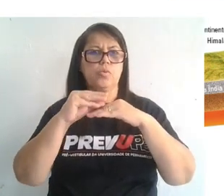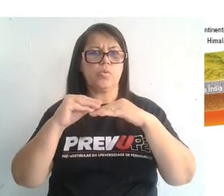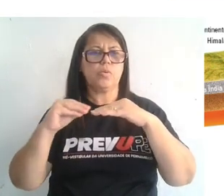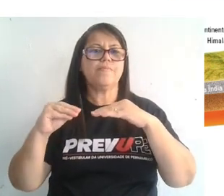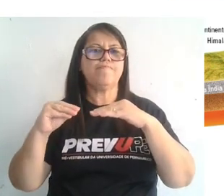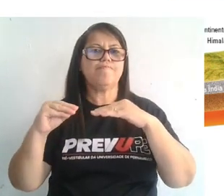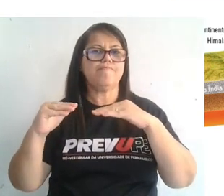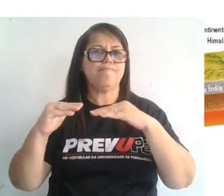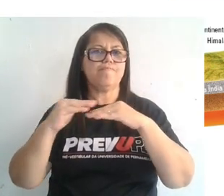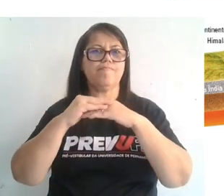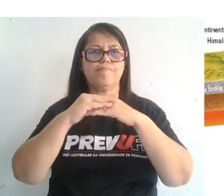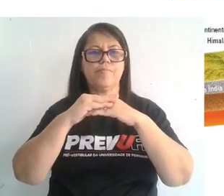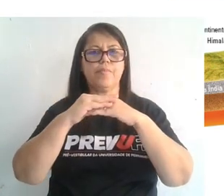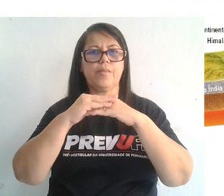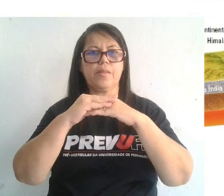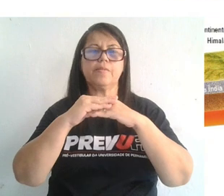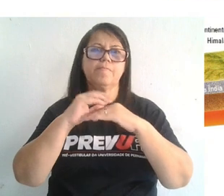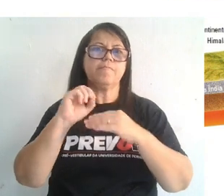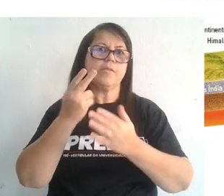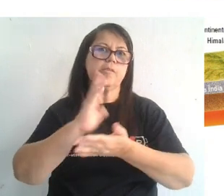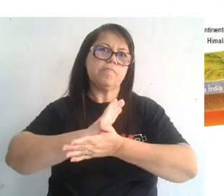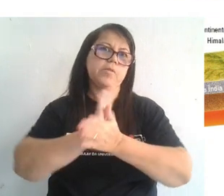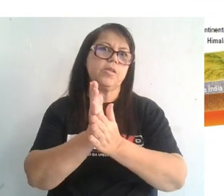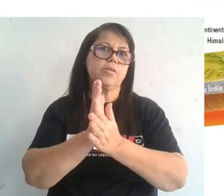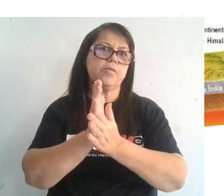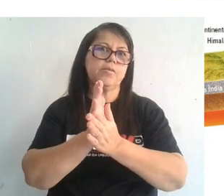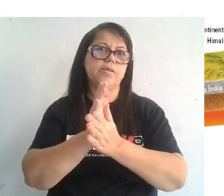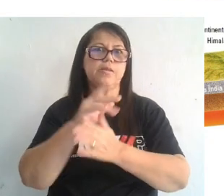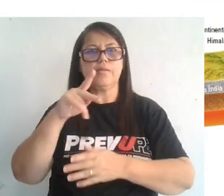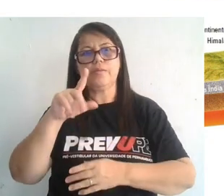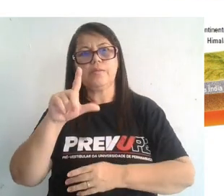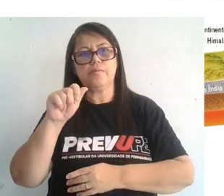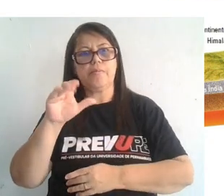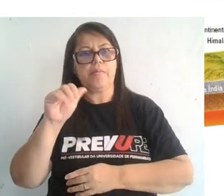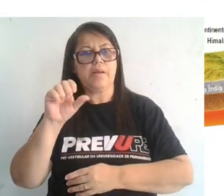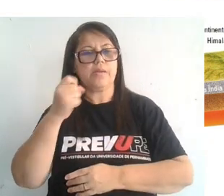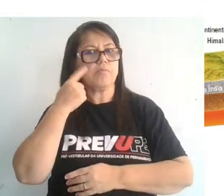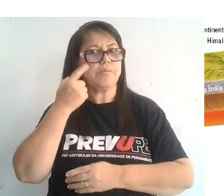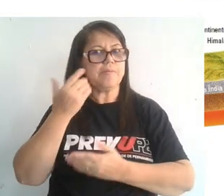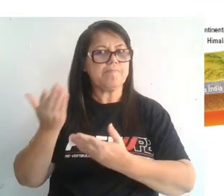diminuir ou destruir essas placas. Como a gente pode observar aqui.